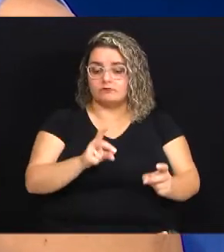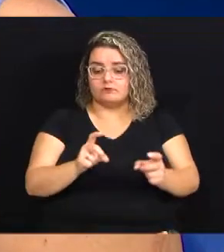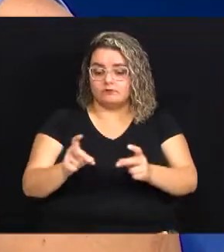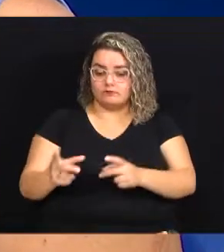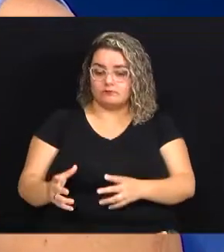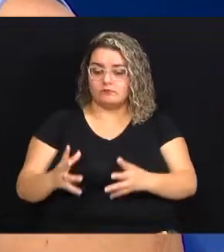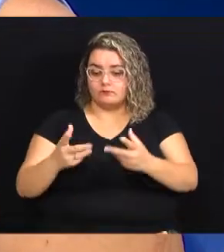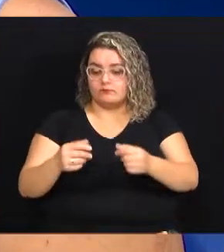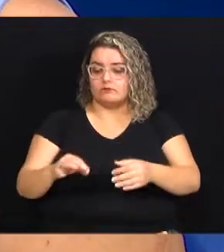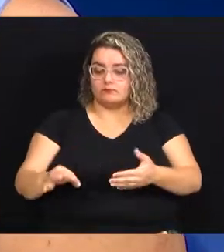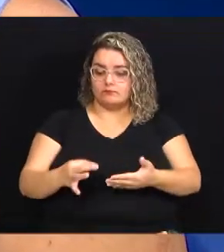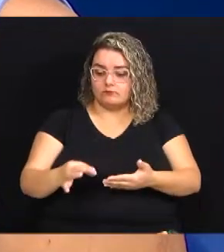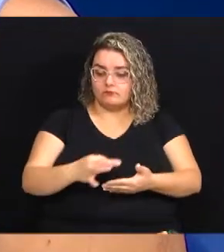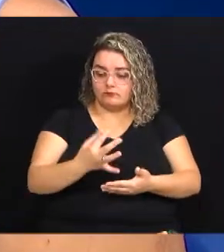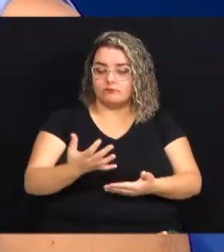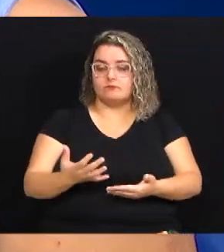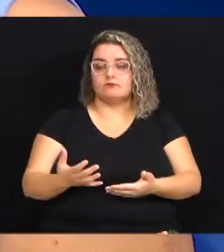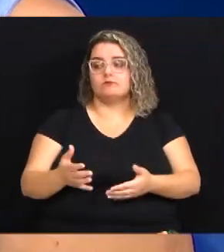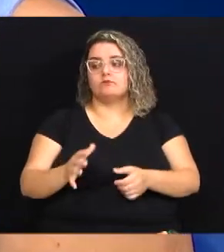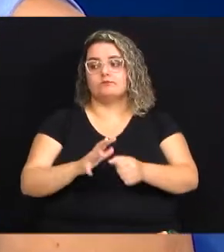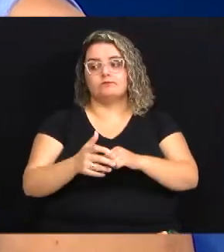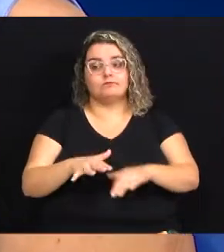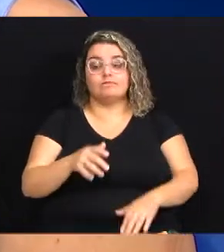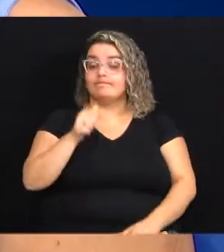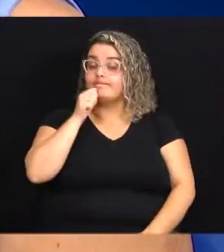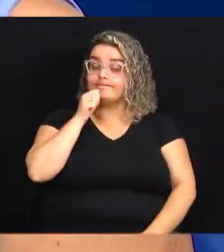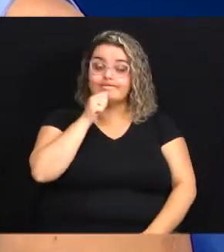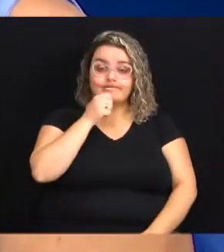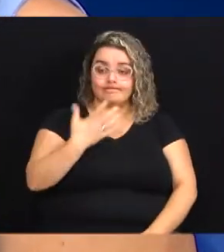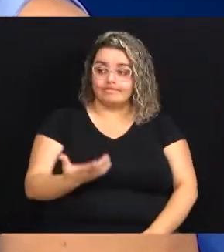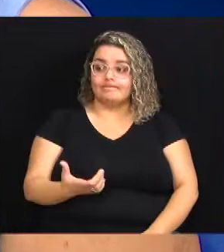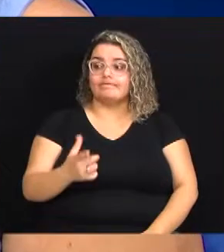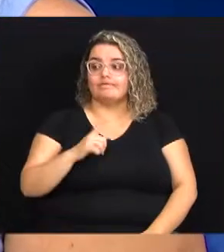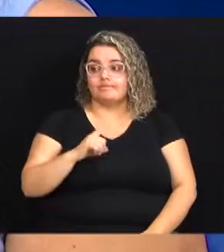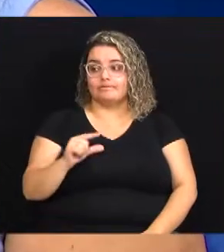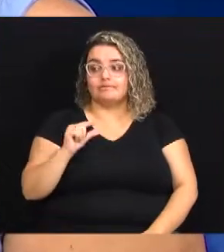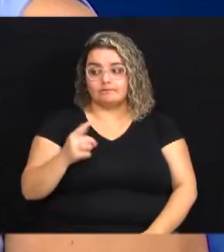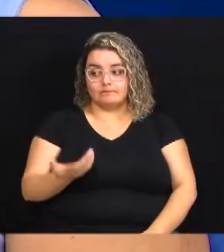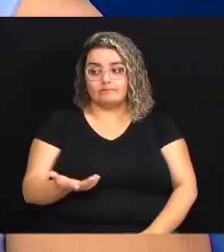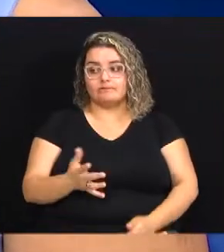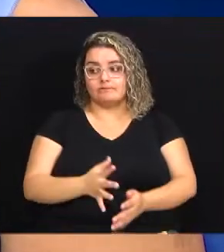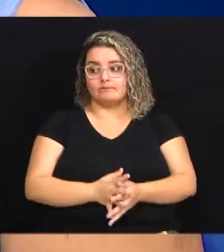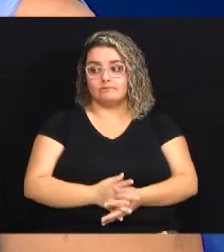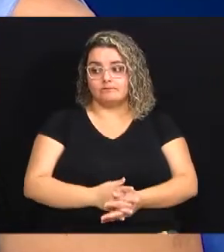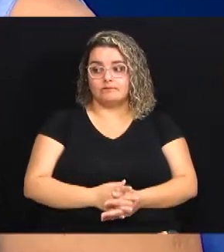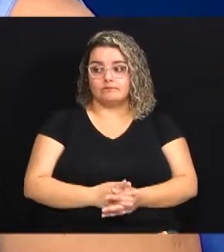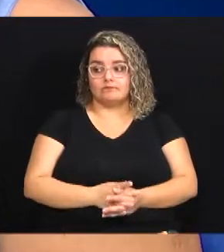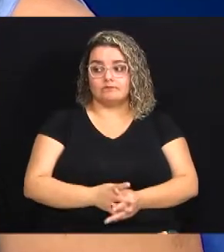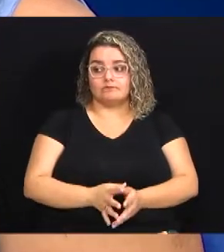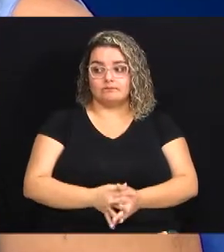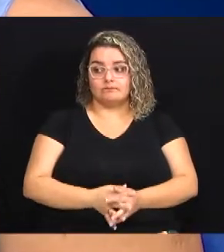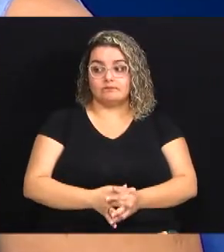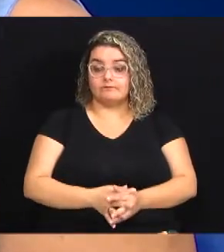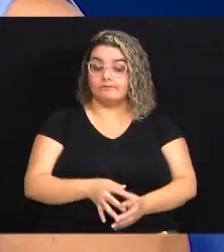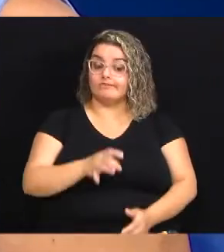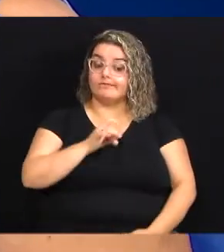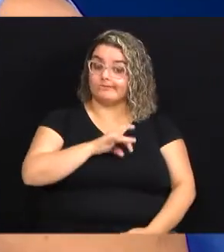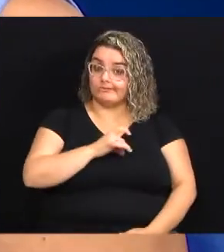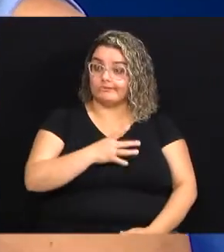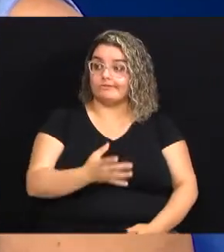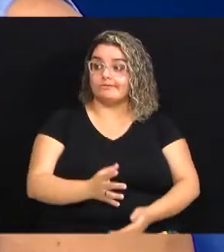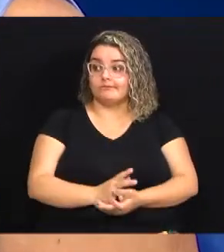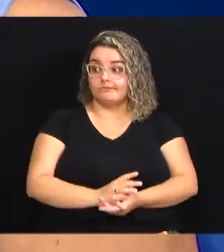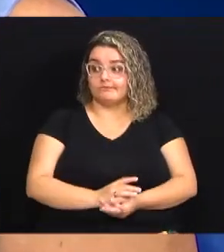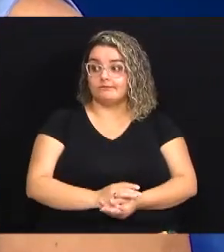todo aquele estoque que você costurou na pandemia ainda não ainda tem um pouco e estou com medo